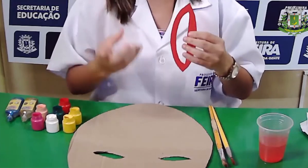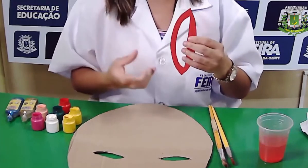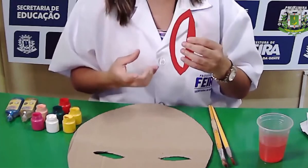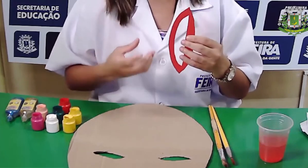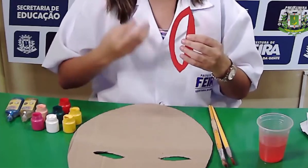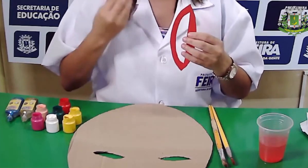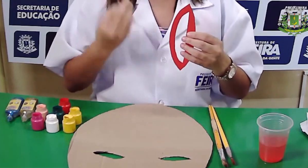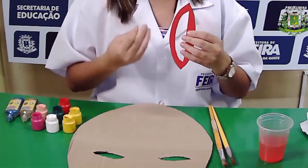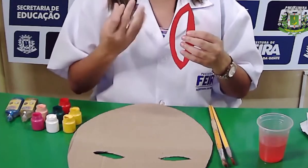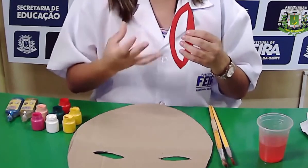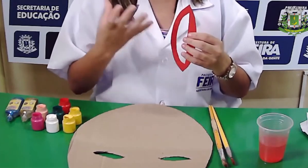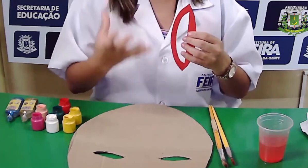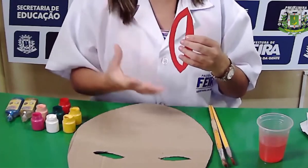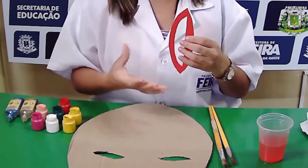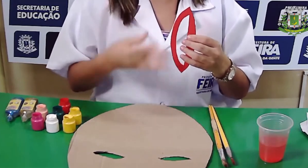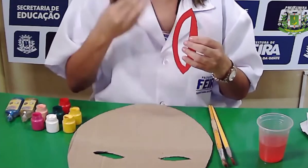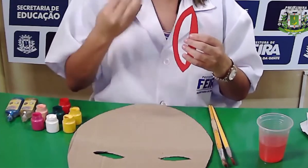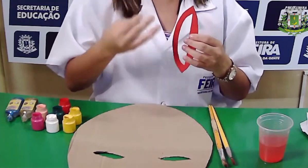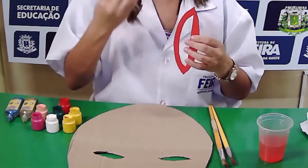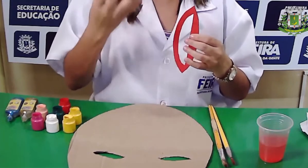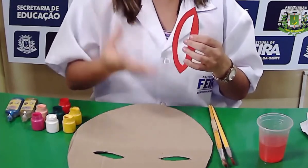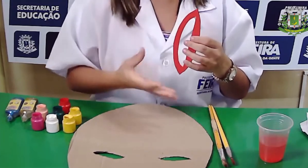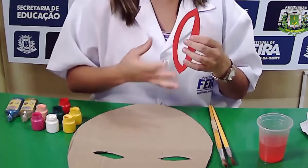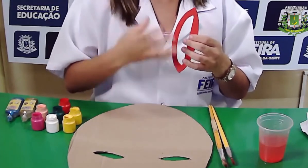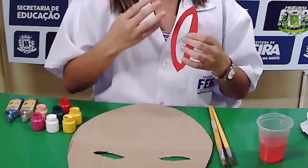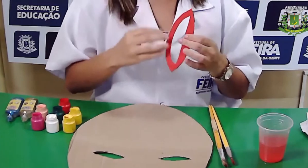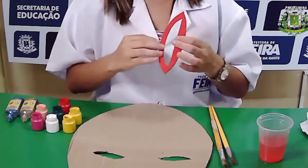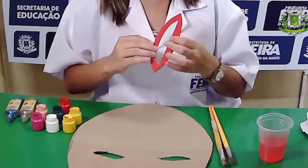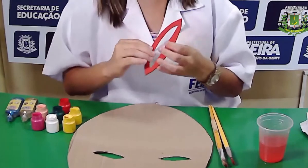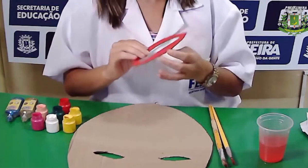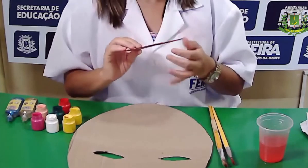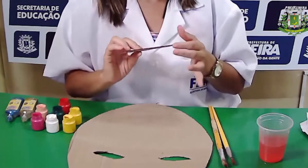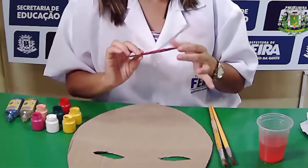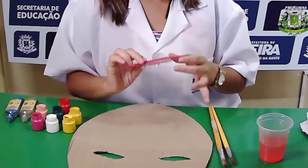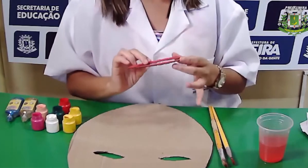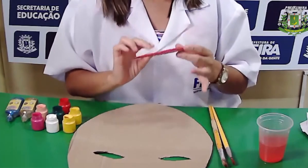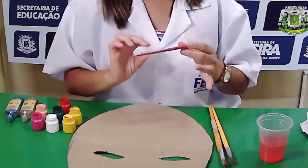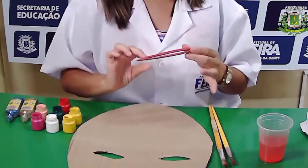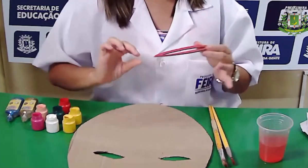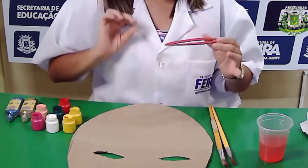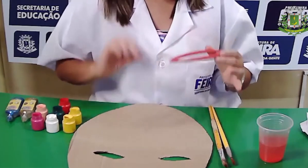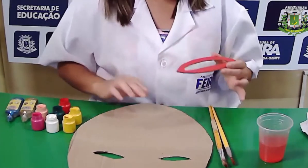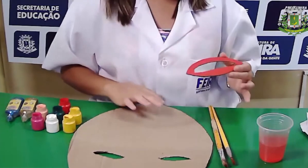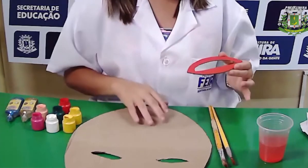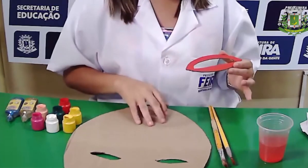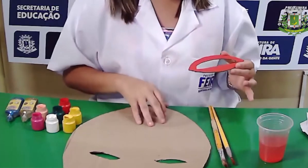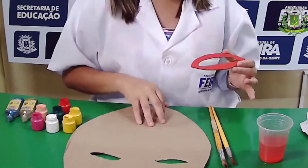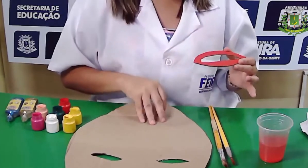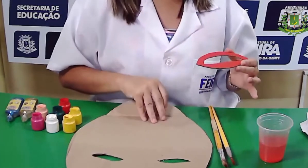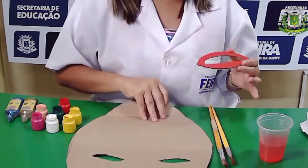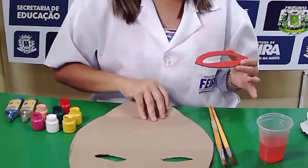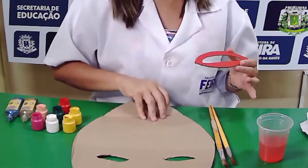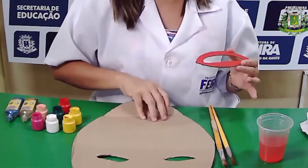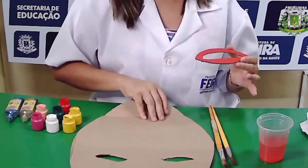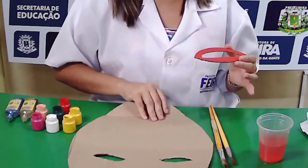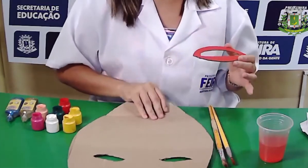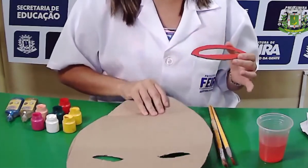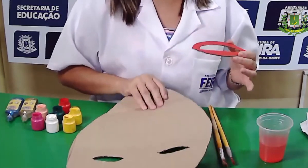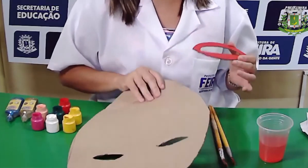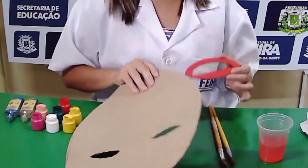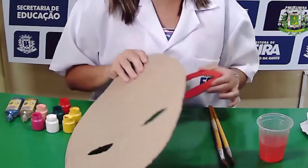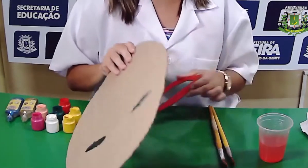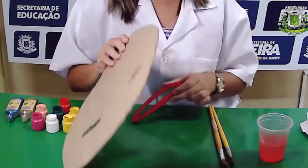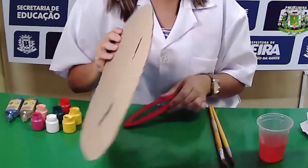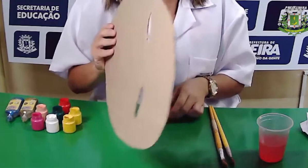expressão da máscara, né? Que vocês vão fazer, tá bom? Pronto. Agora, que foi que a Pró